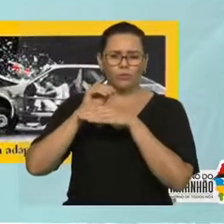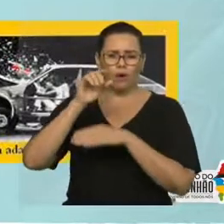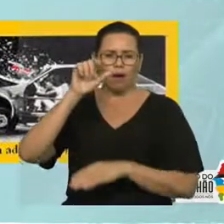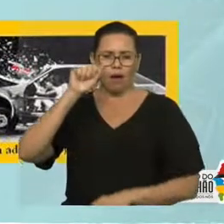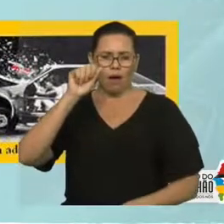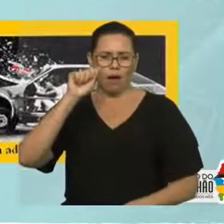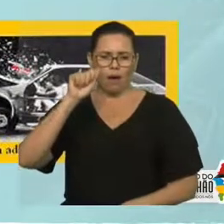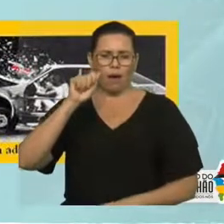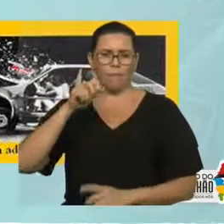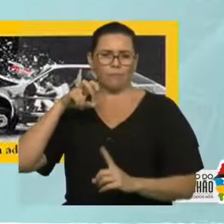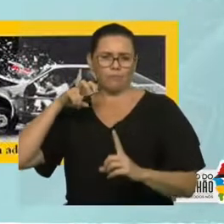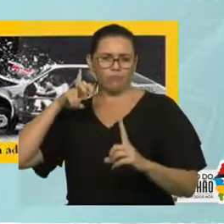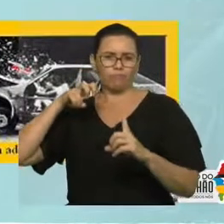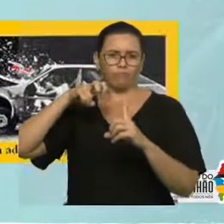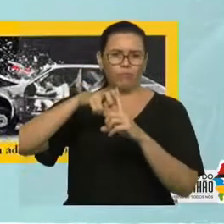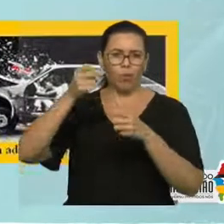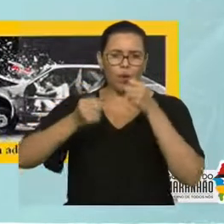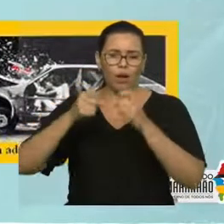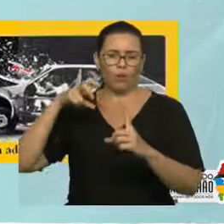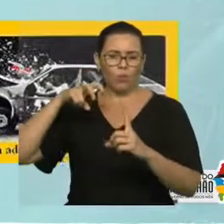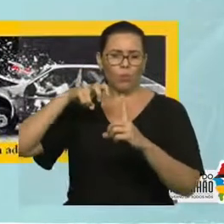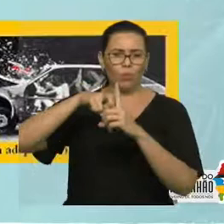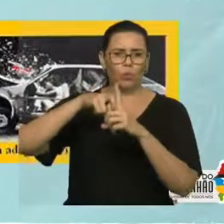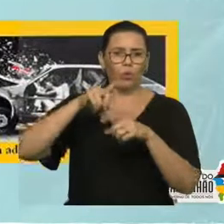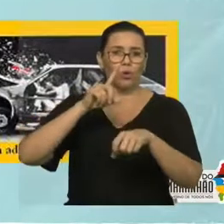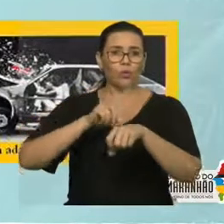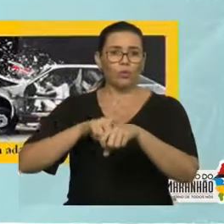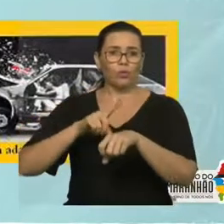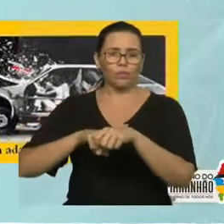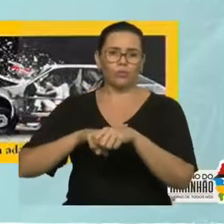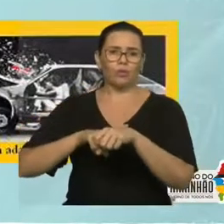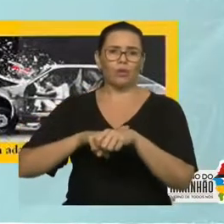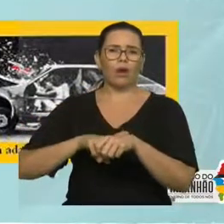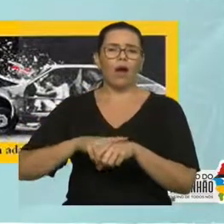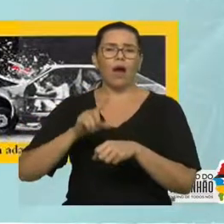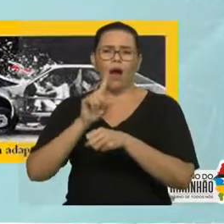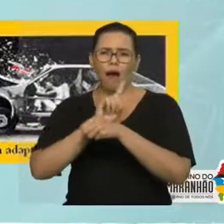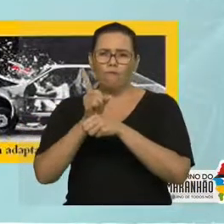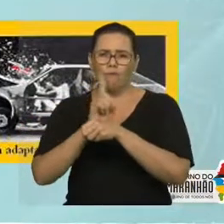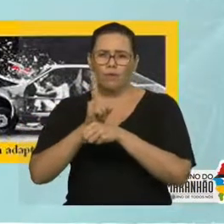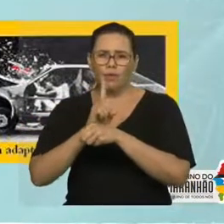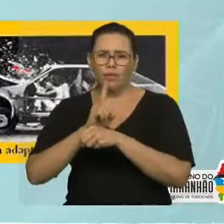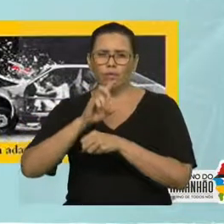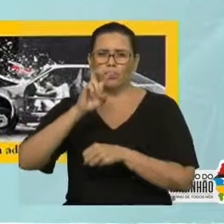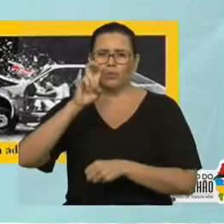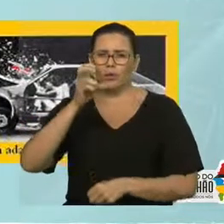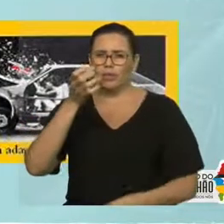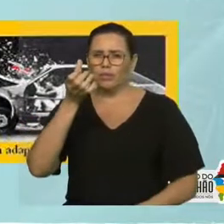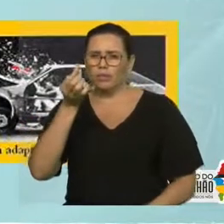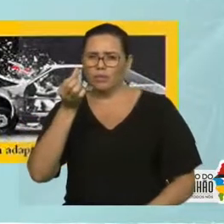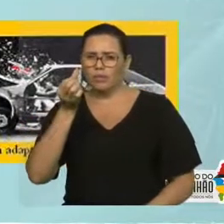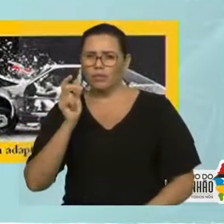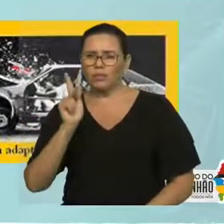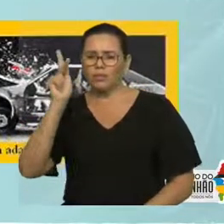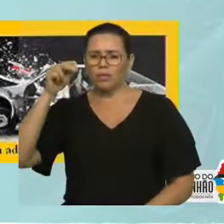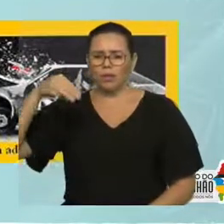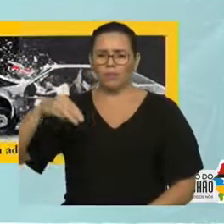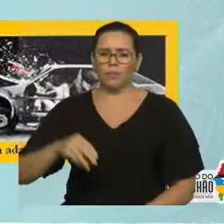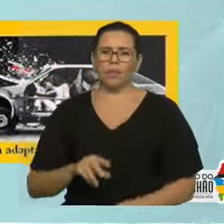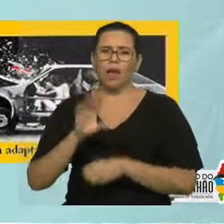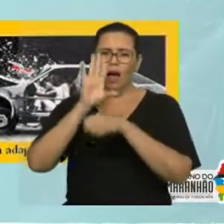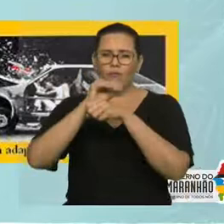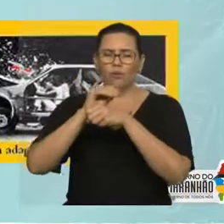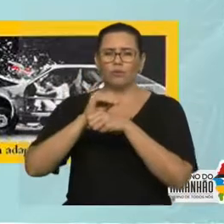carro com o muro. Nesse instante, a velocidade do carro era de 56 km por hora. As fotos B, C e D